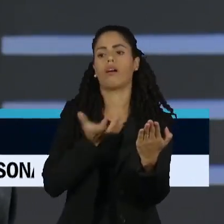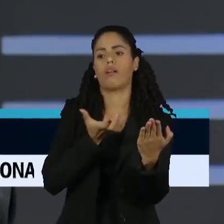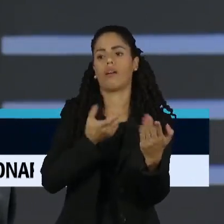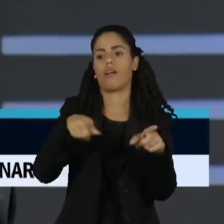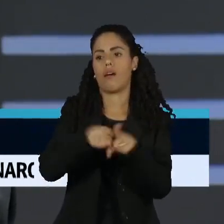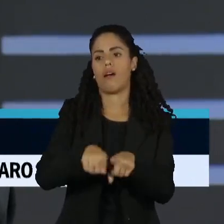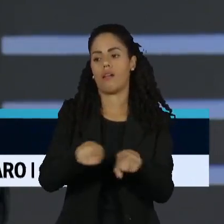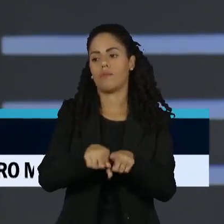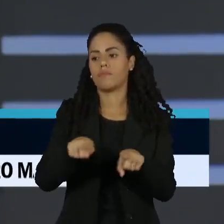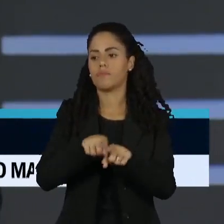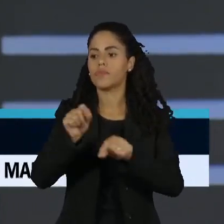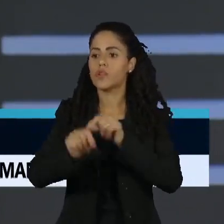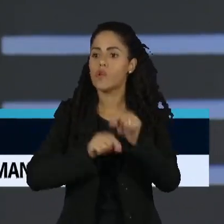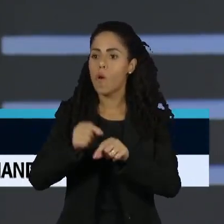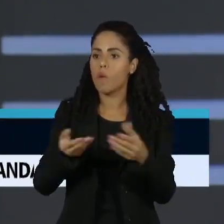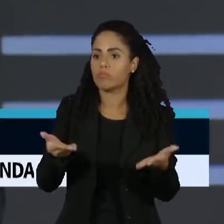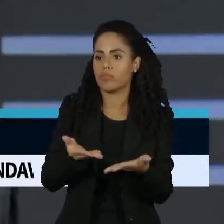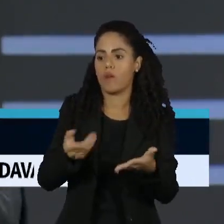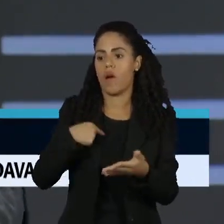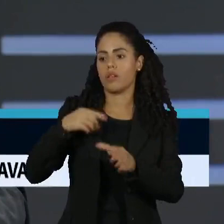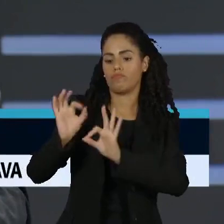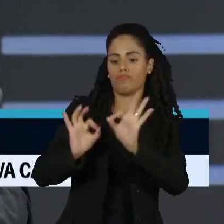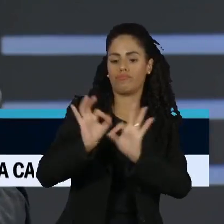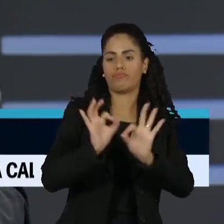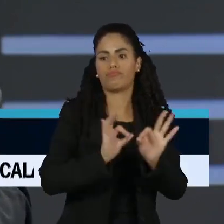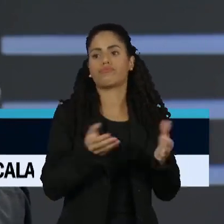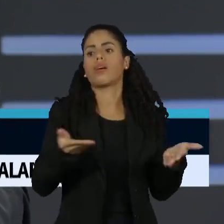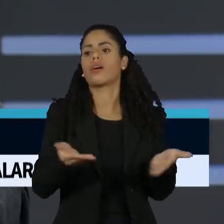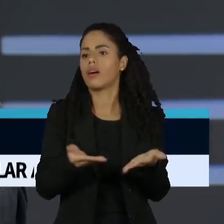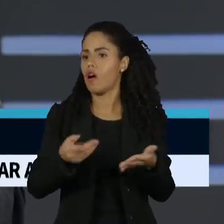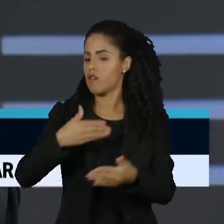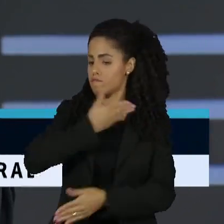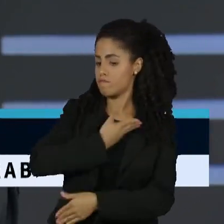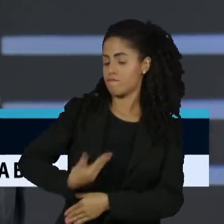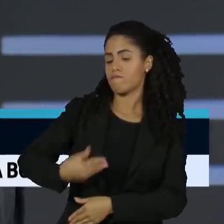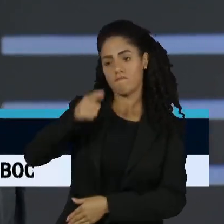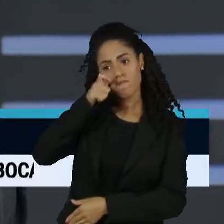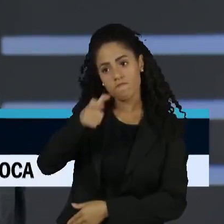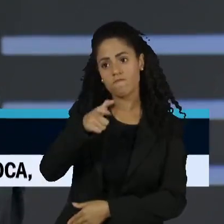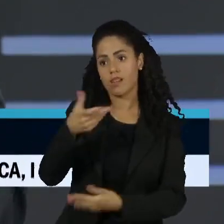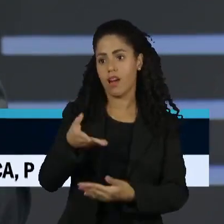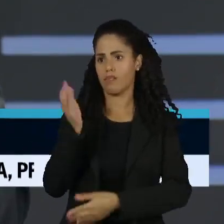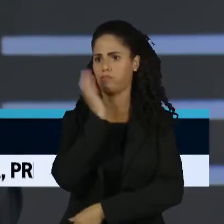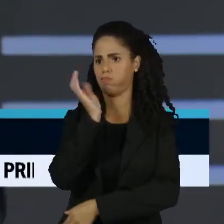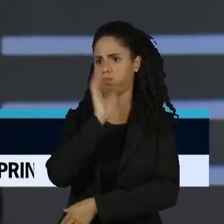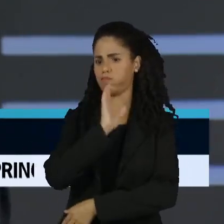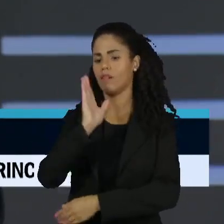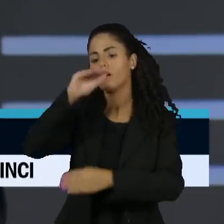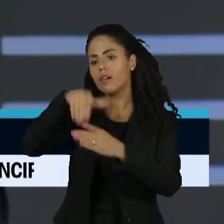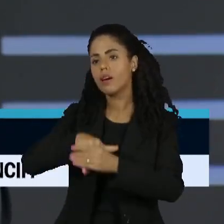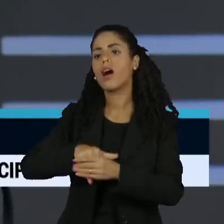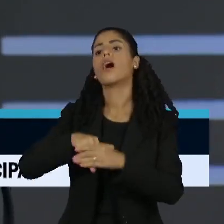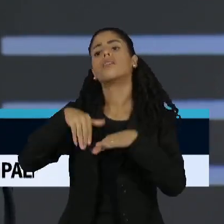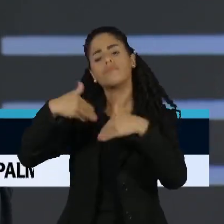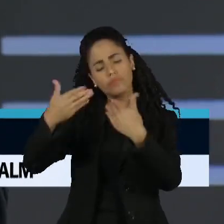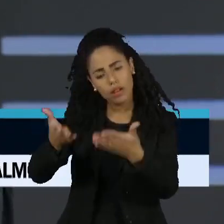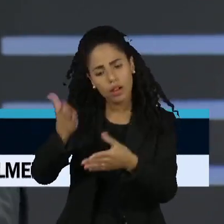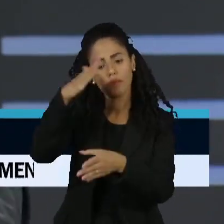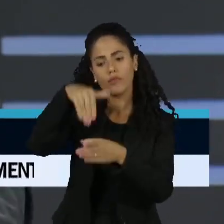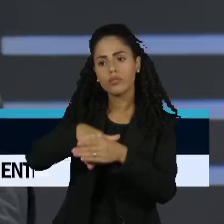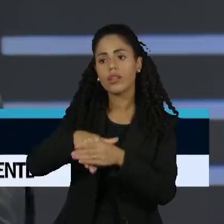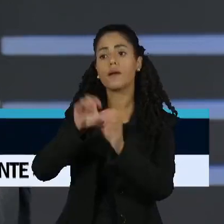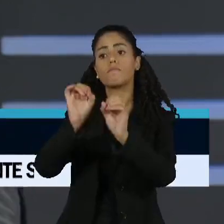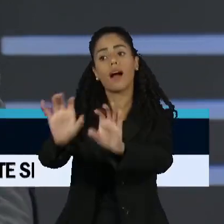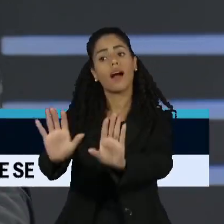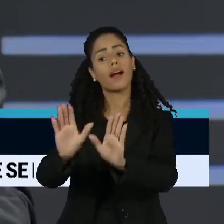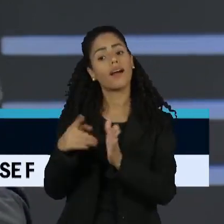questão de negociação, tem projetos de interesse do governo, então, por mais que seja de urgência, ok, a bota em votação, mas isso vai custar